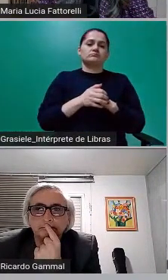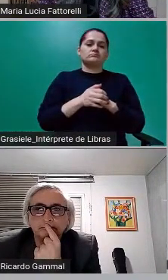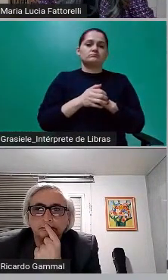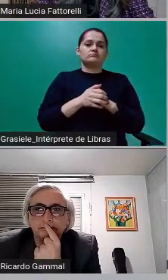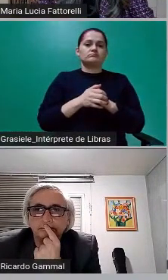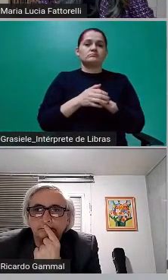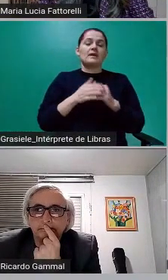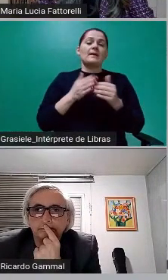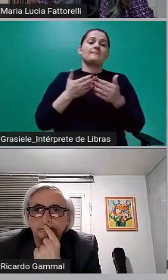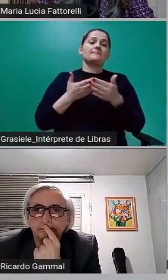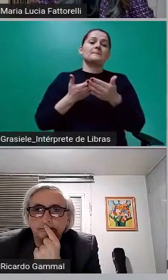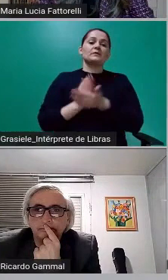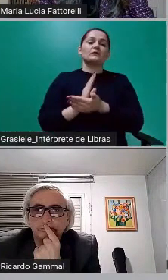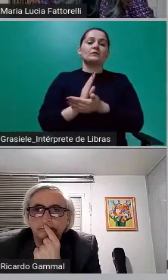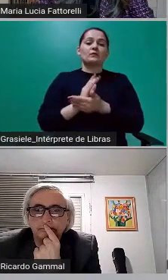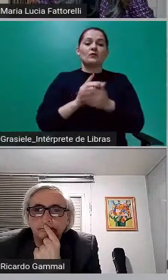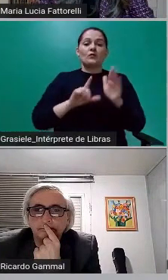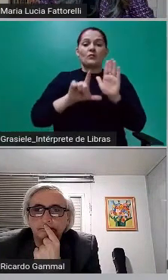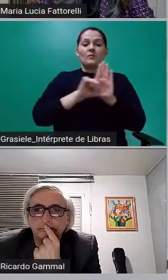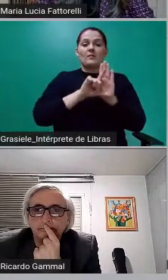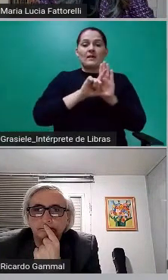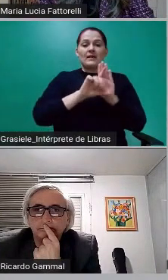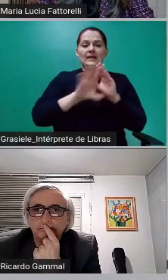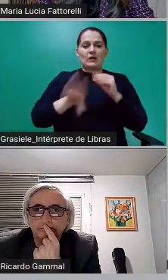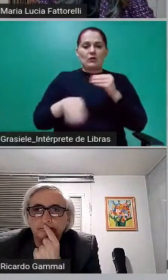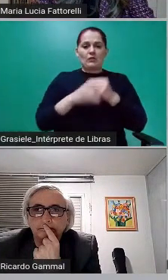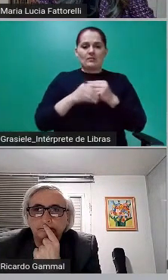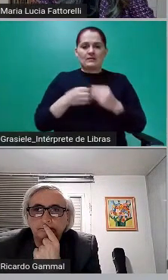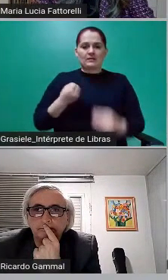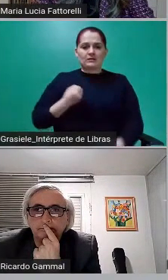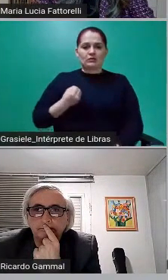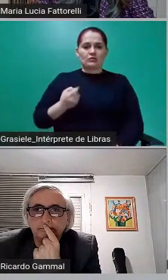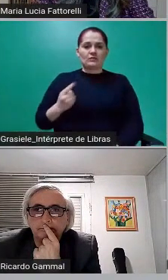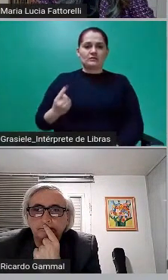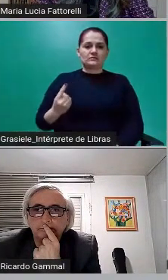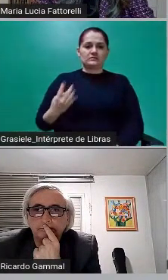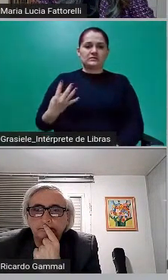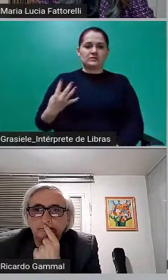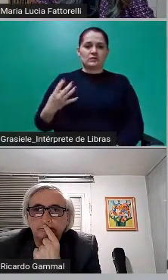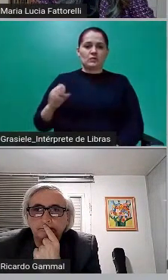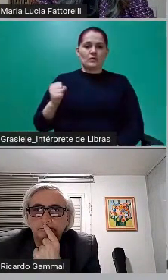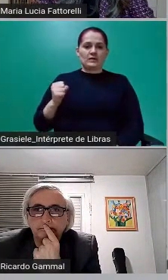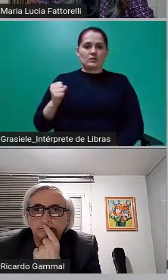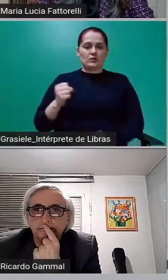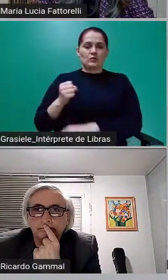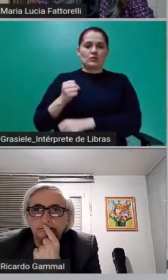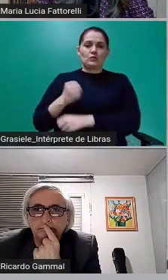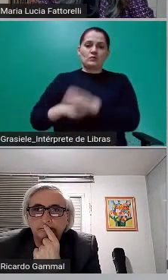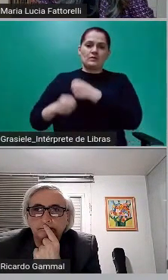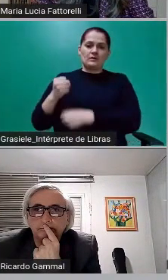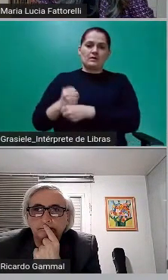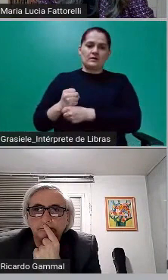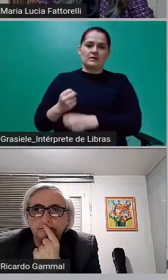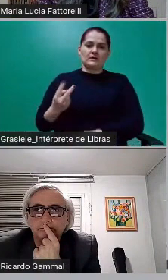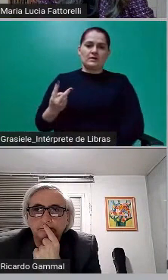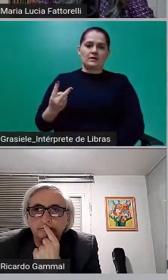aprovada uma lei complementar de número 148 de 2014 que